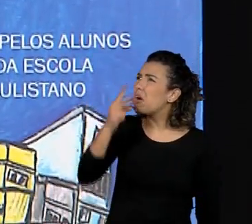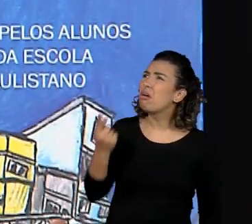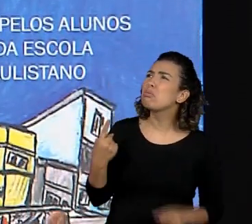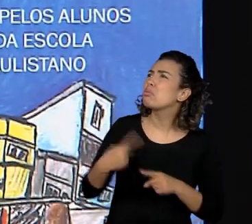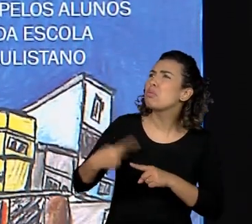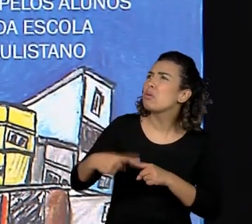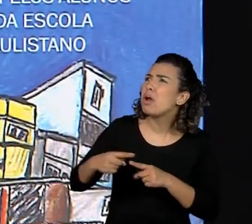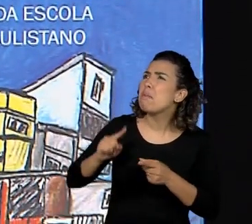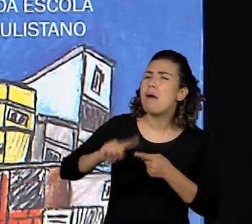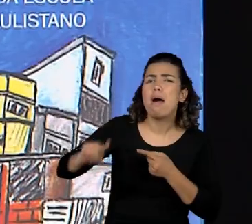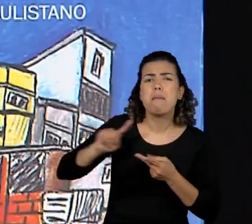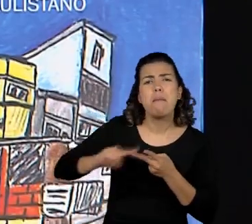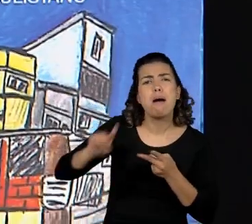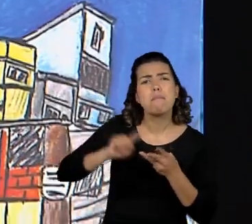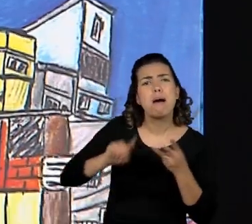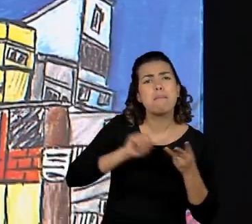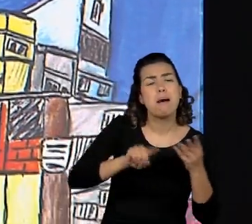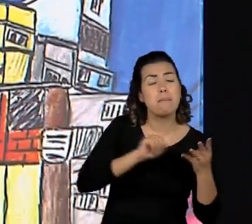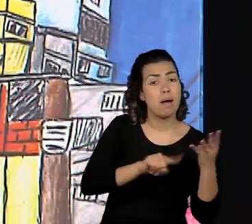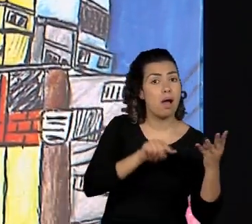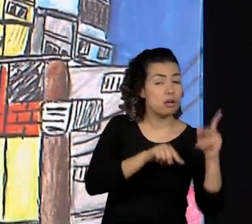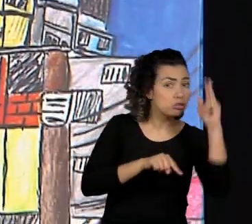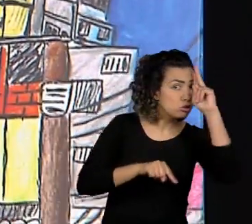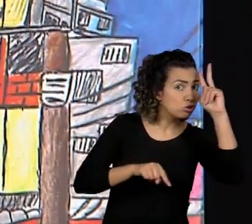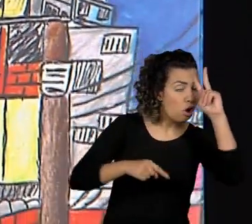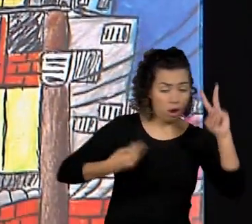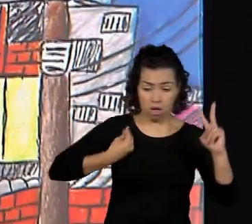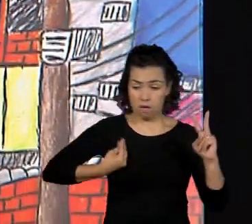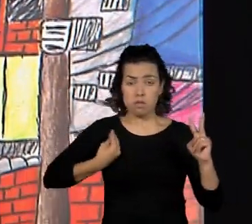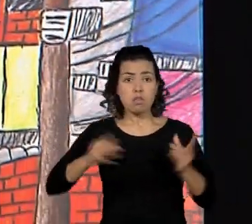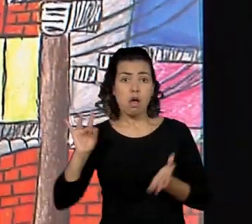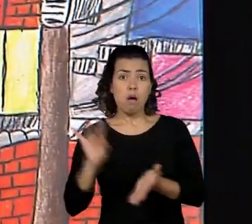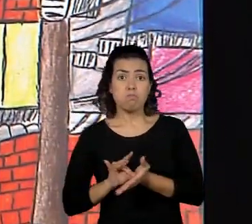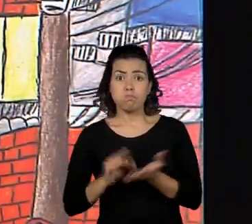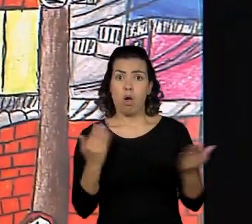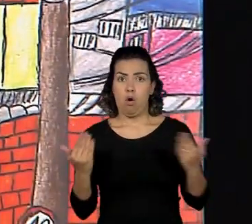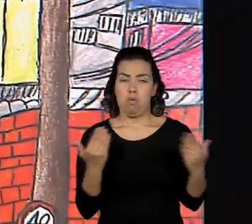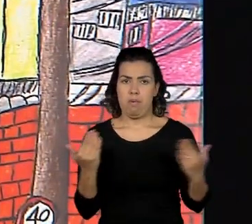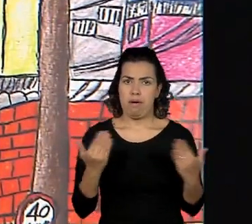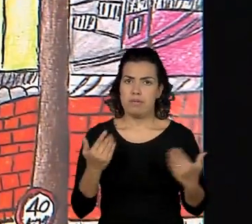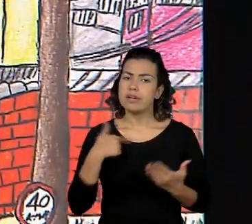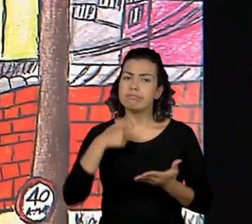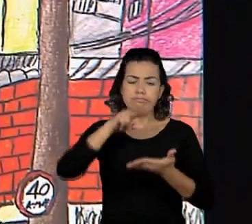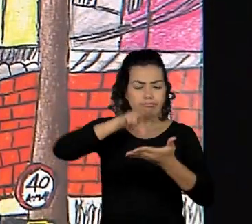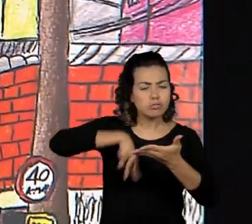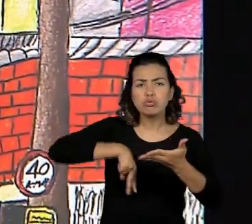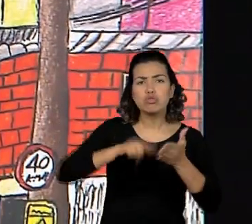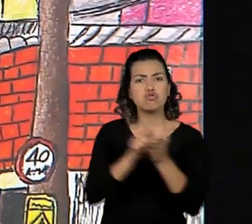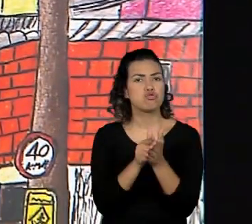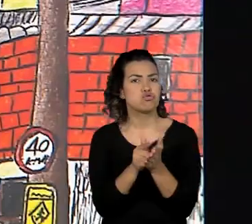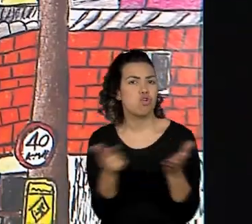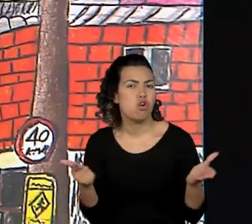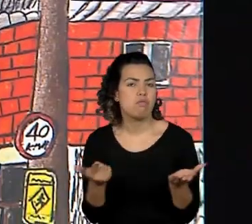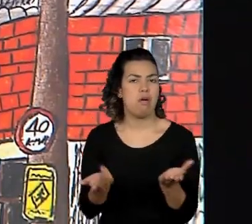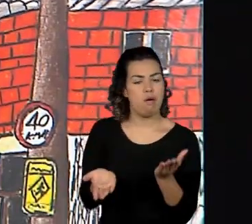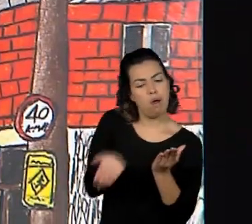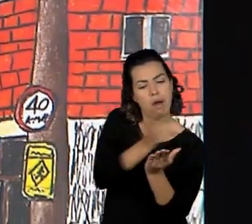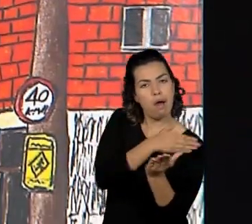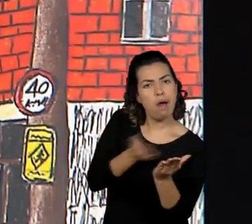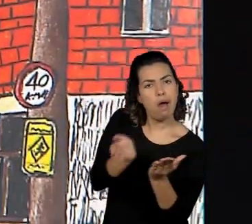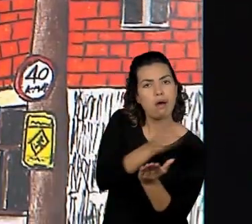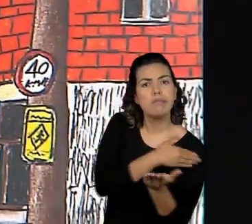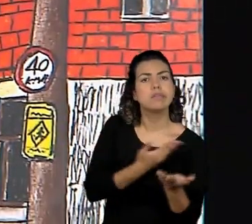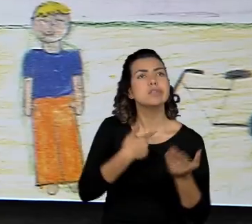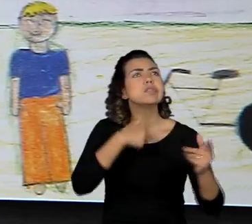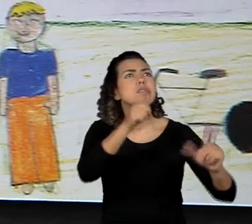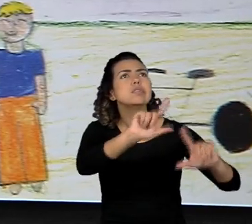sugestões a partir da realidade deles. Então, nós fizemos leituras de jornais, revistas, assistimos programas que falassem da nossa